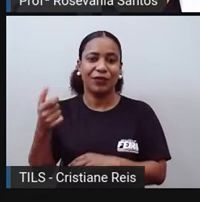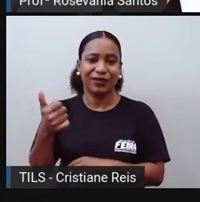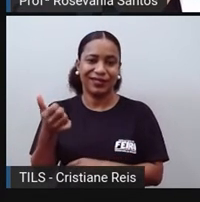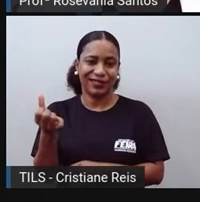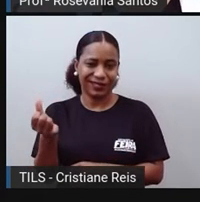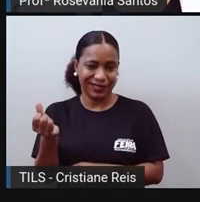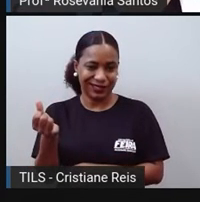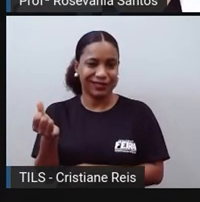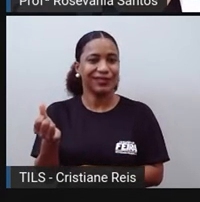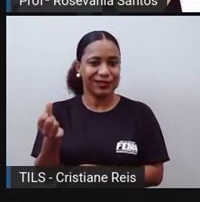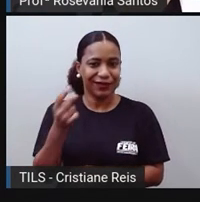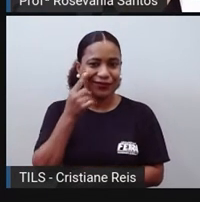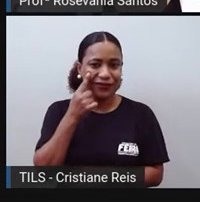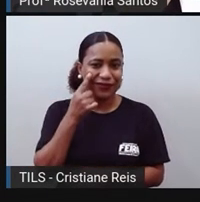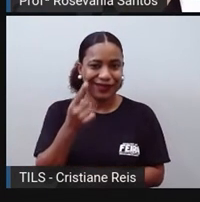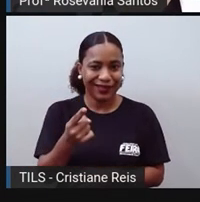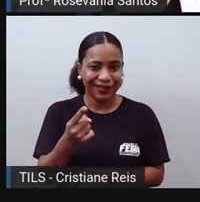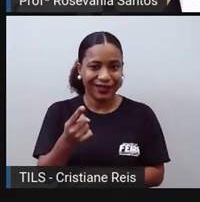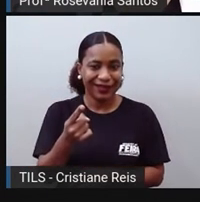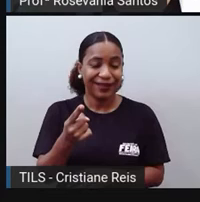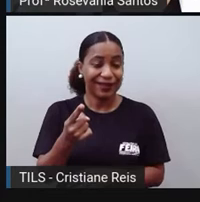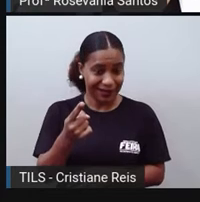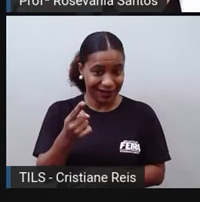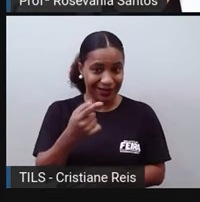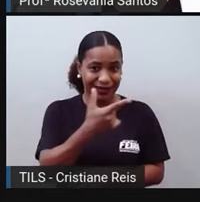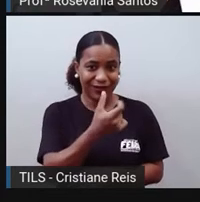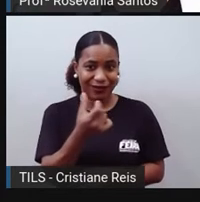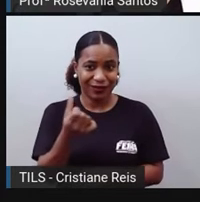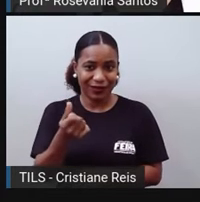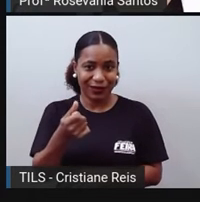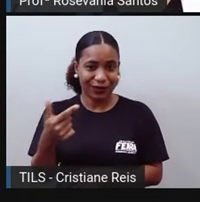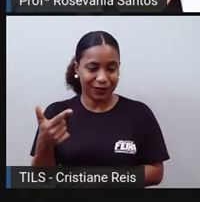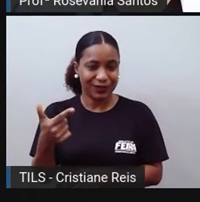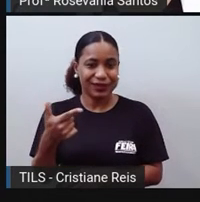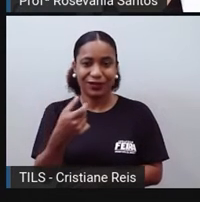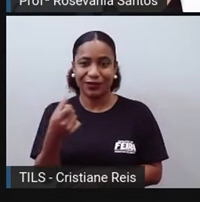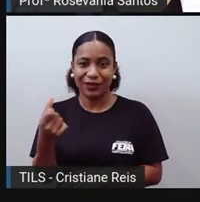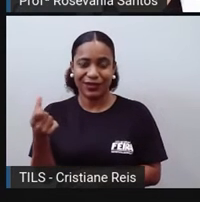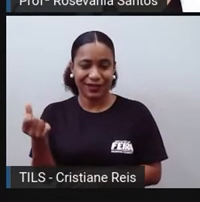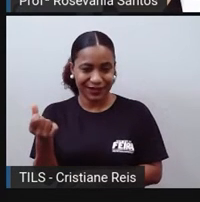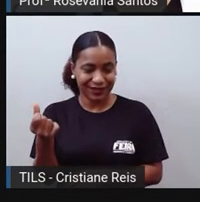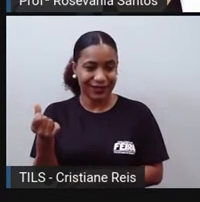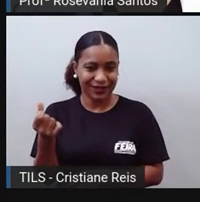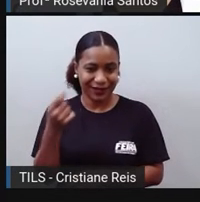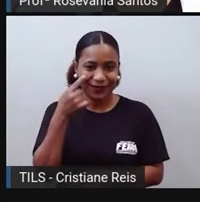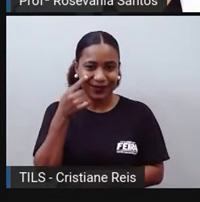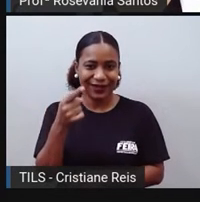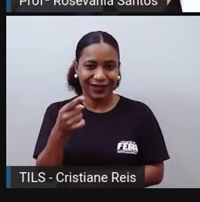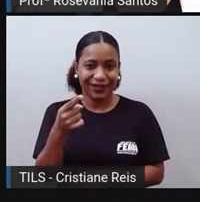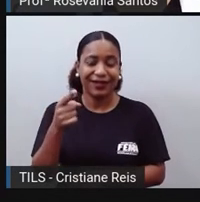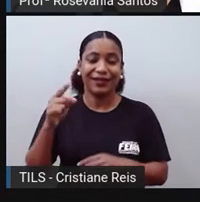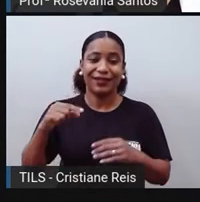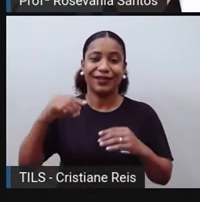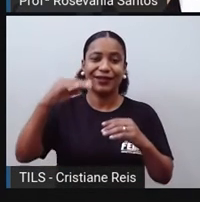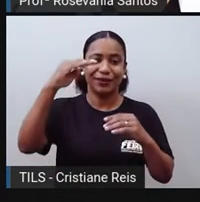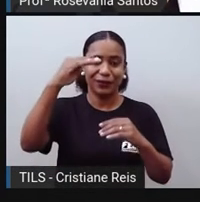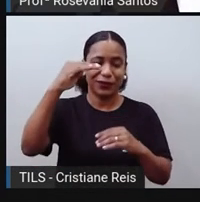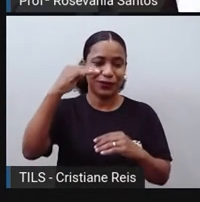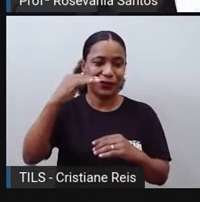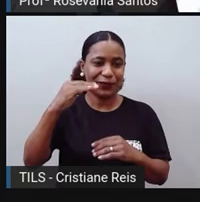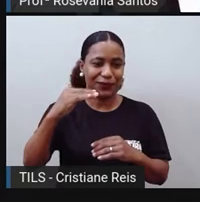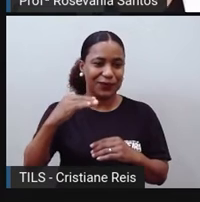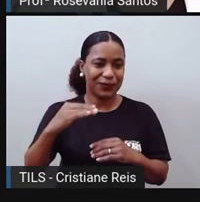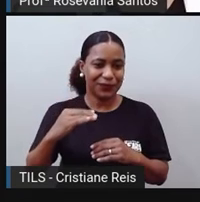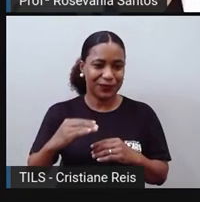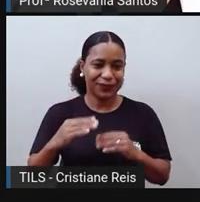representado pelas bolinhas, ó, a linha aqui, as bolinhas, e o de 2016 é representado, né, pelas barrinhas aqui, estão vendo, né?